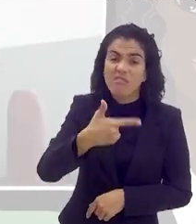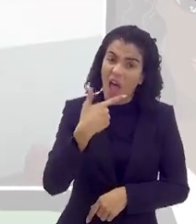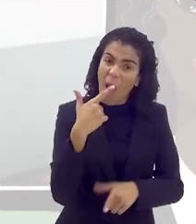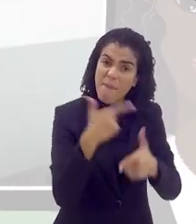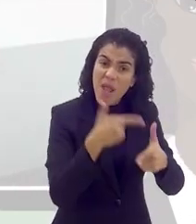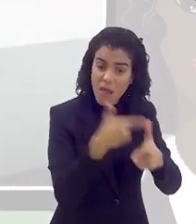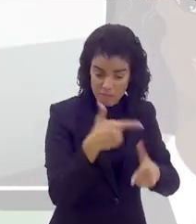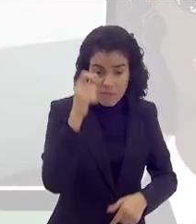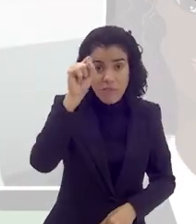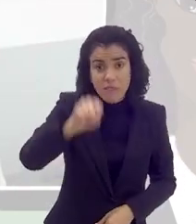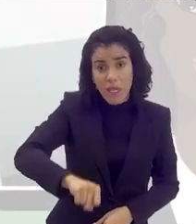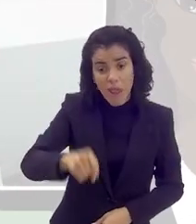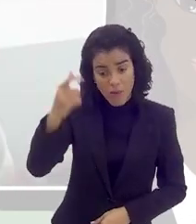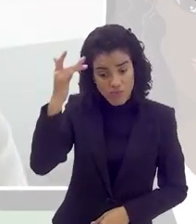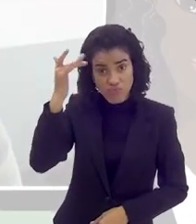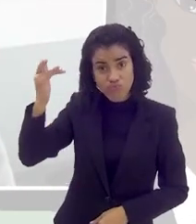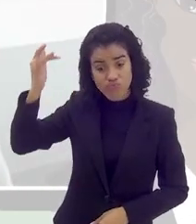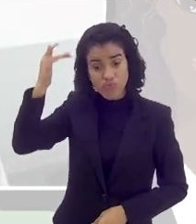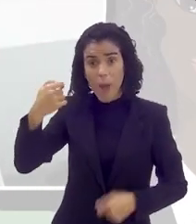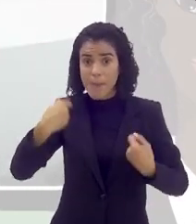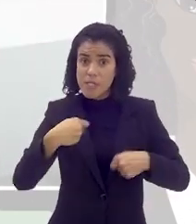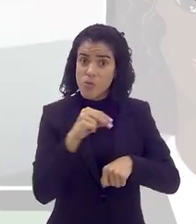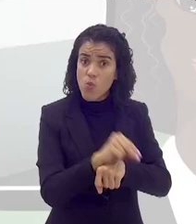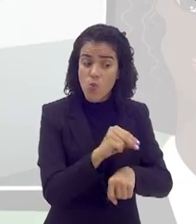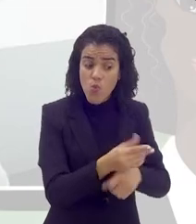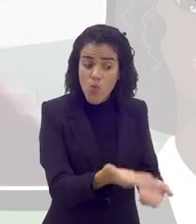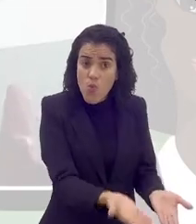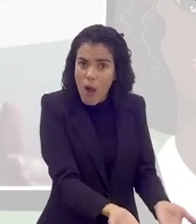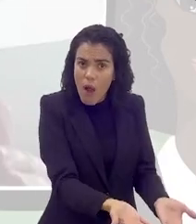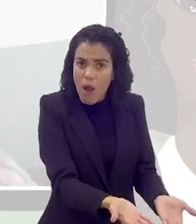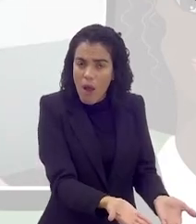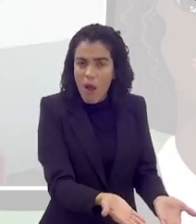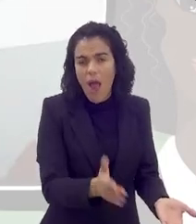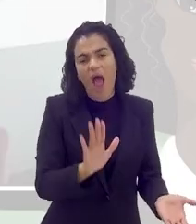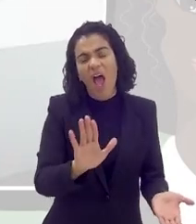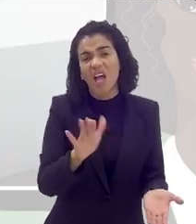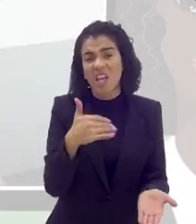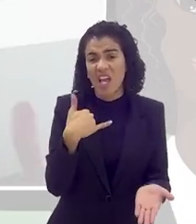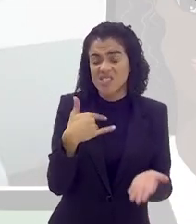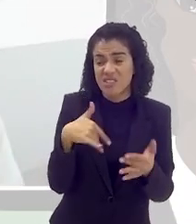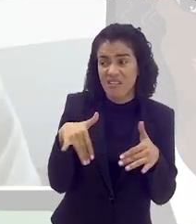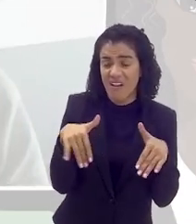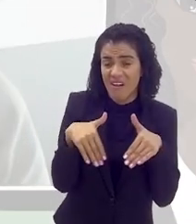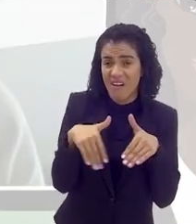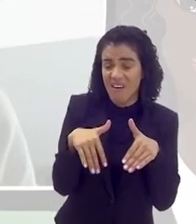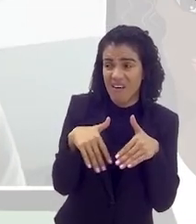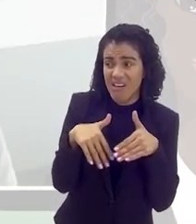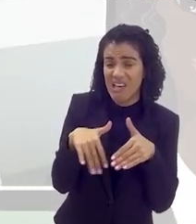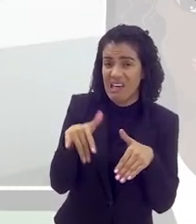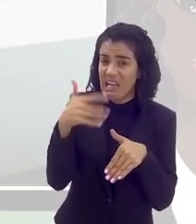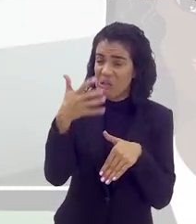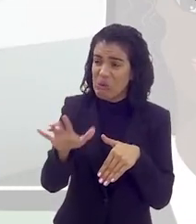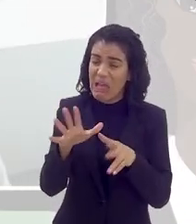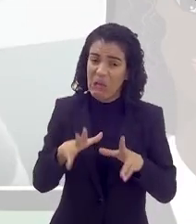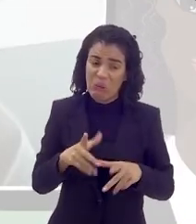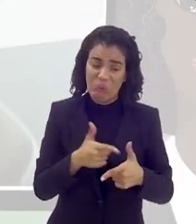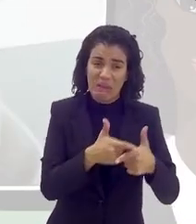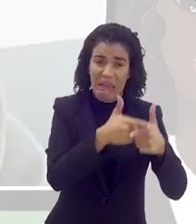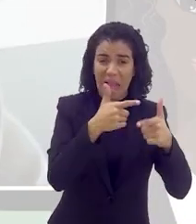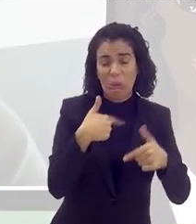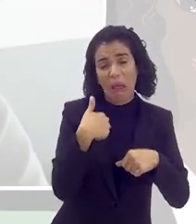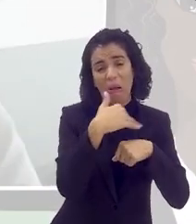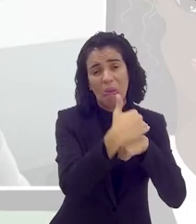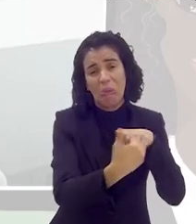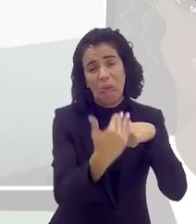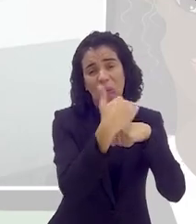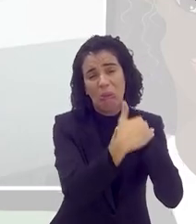madraça e está brigando com ele. Estou, porque eu sou adulto, eu preciso cuidar. Pronto. Mas aí a gente fica cheio de milíndres, cheio de medo. Não, mas eu não quero